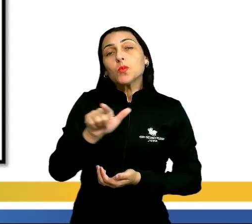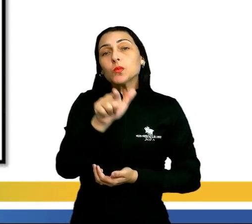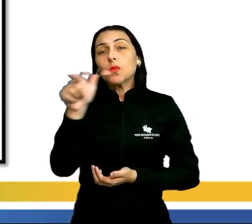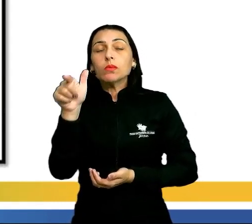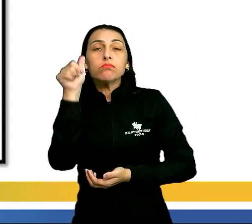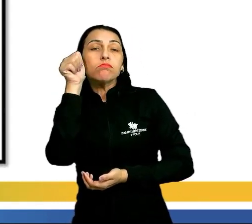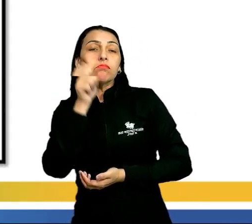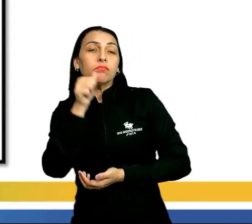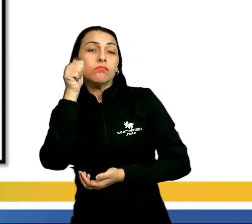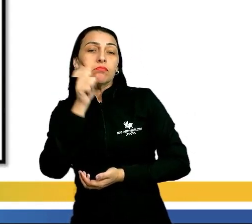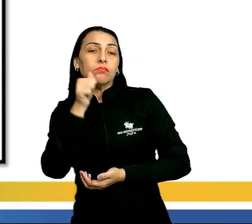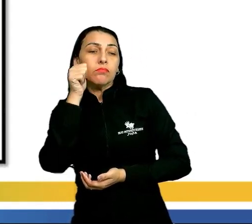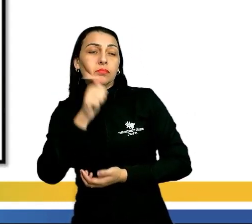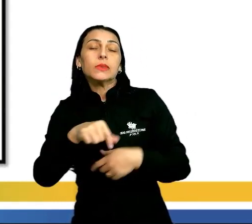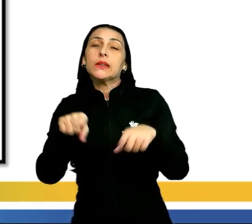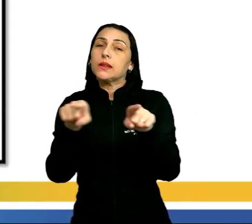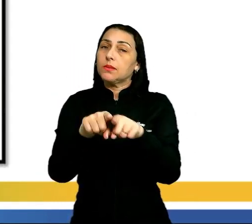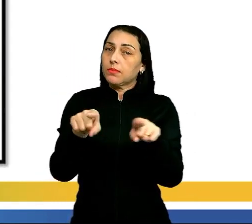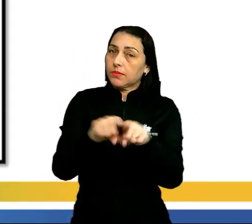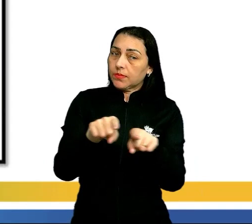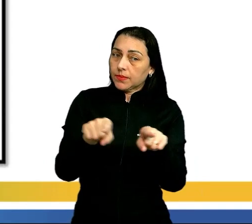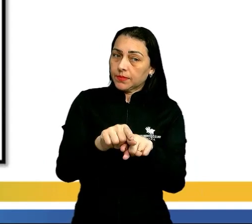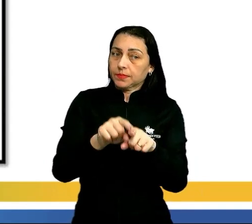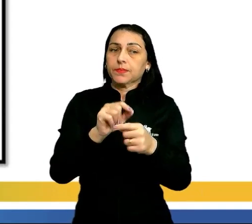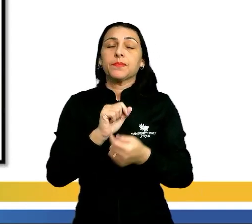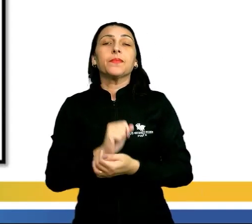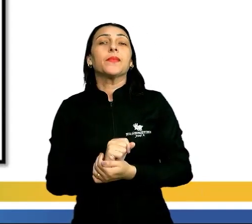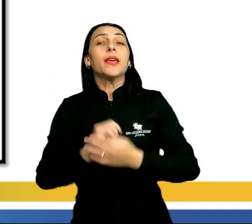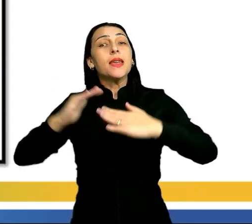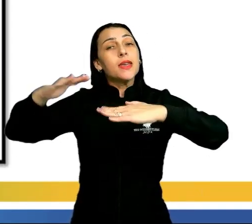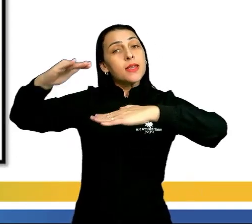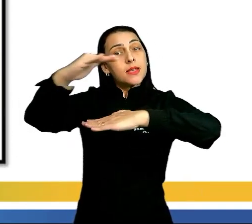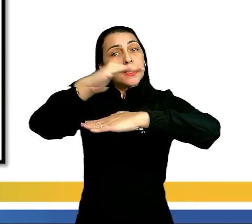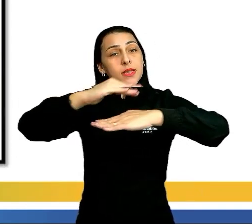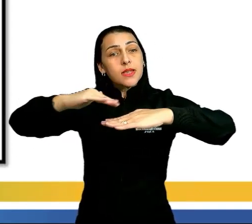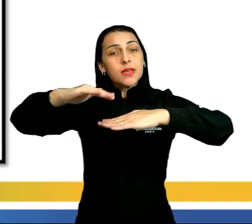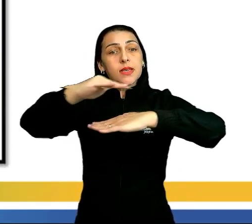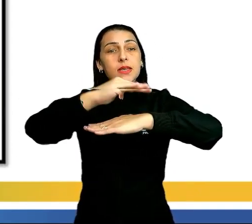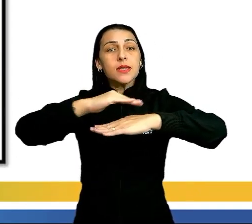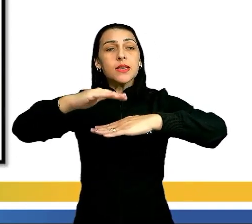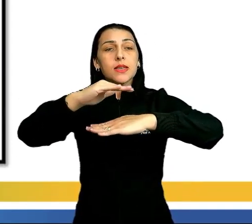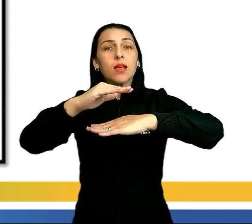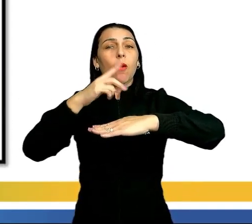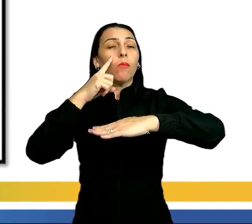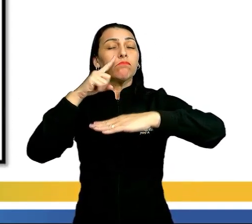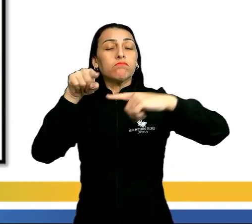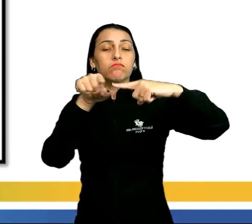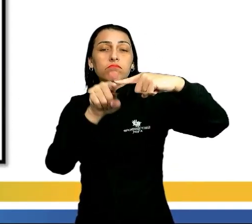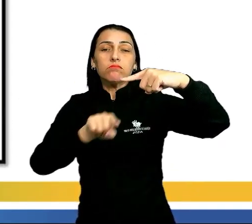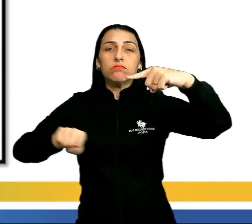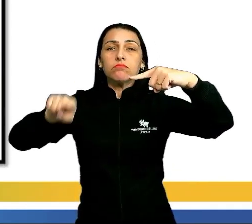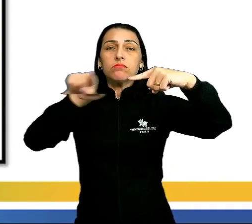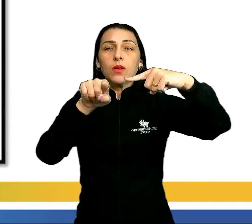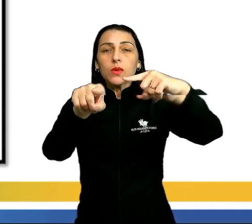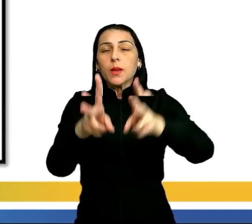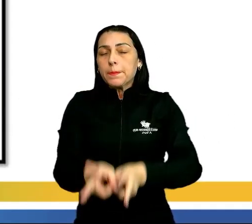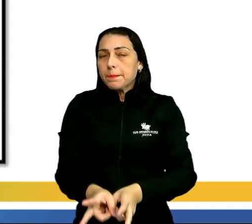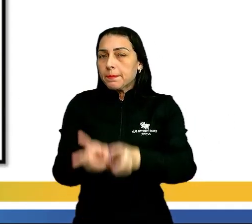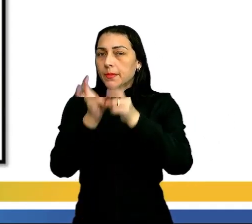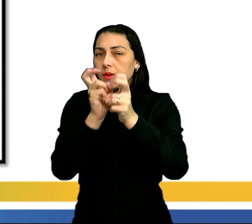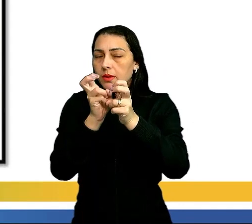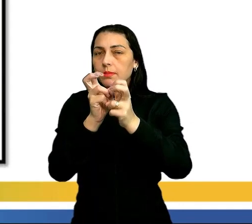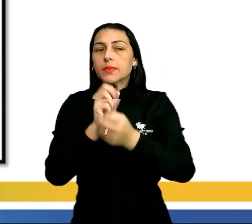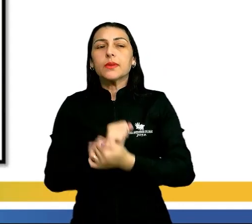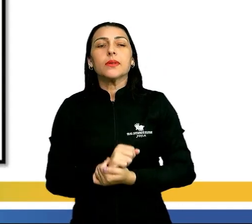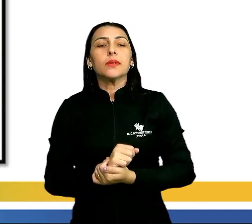outro lado, nós vamos ter também as mulheres. Eu estou colocando aqui com uma seta para vocês observarem.